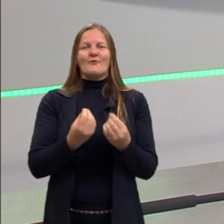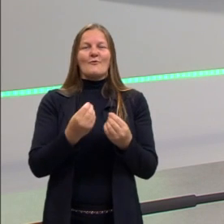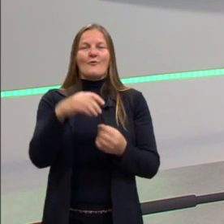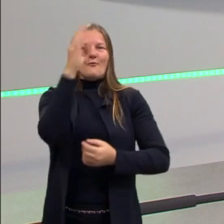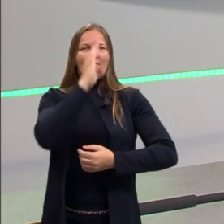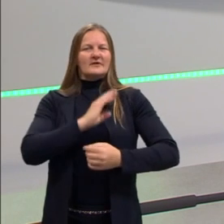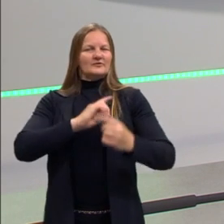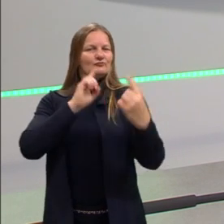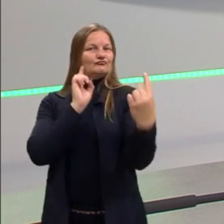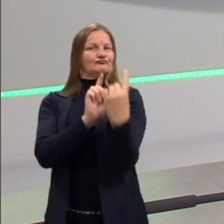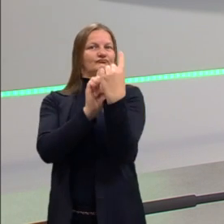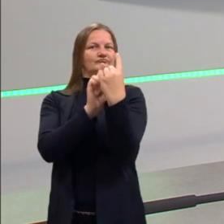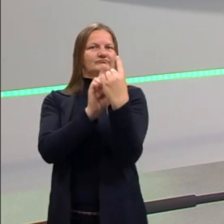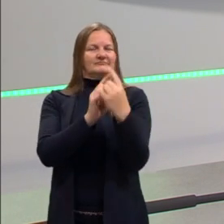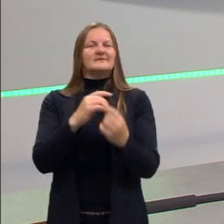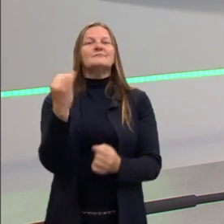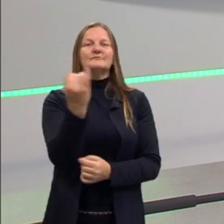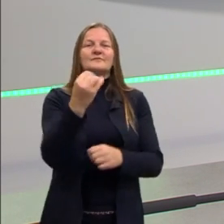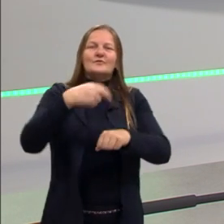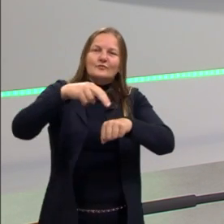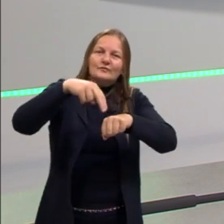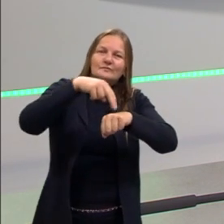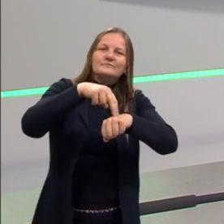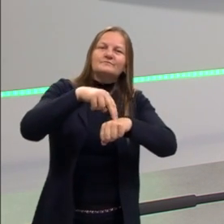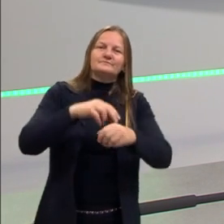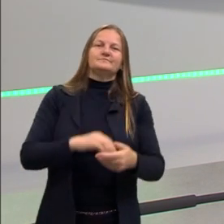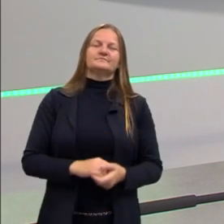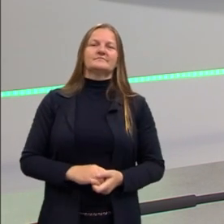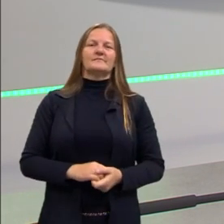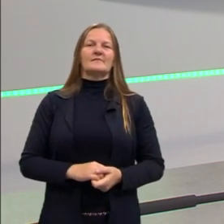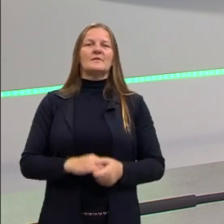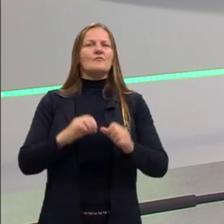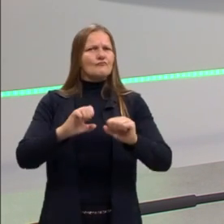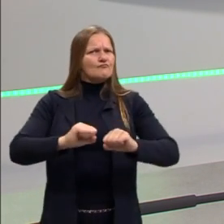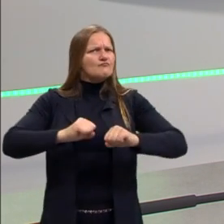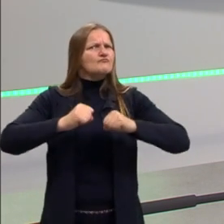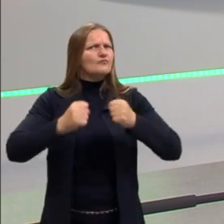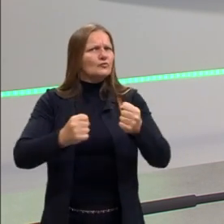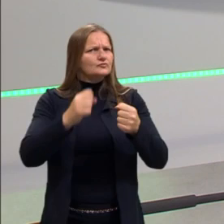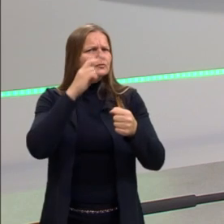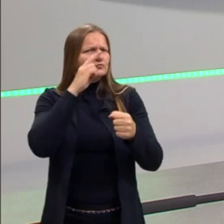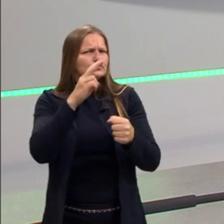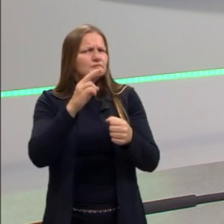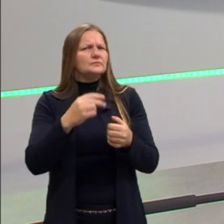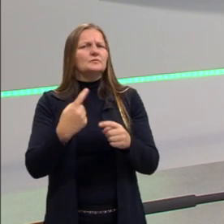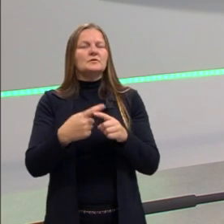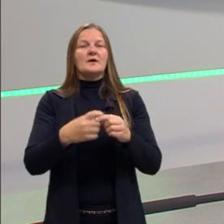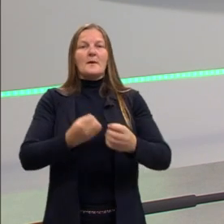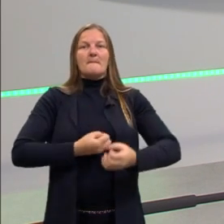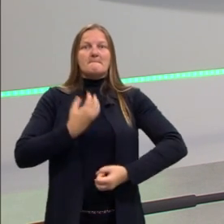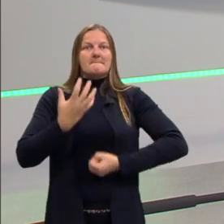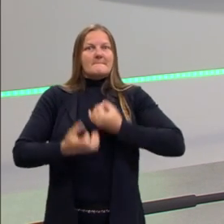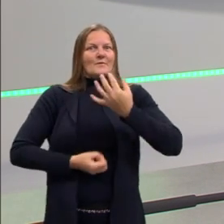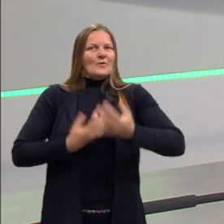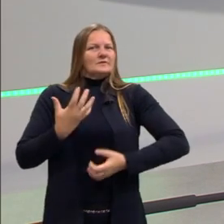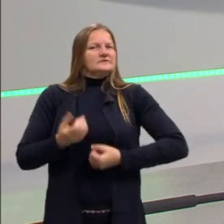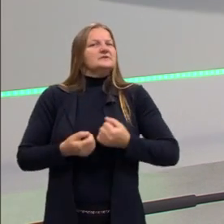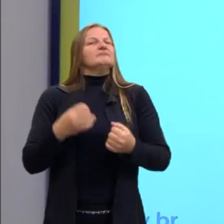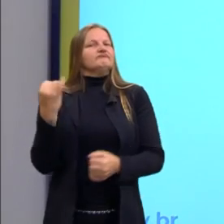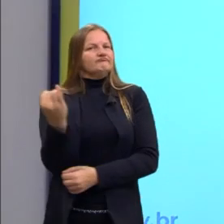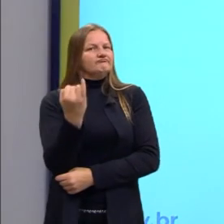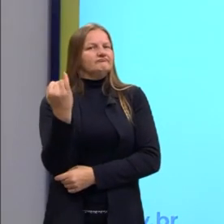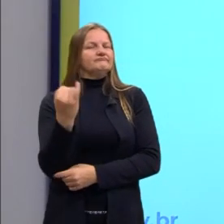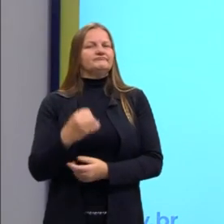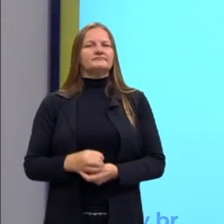brasileiro. Então, é importante, essa questão do nacionalismo é muito forte. Principalmente na questão da poesia, que o que a gente vai ver para frente.